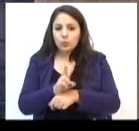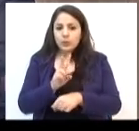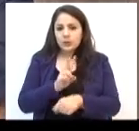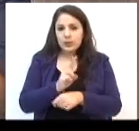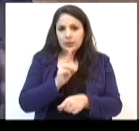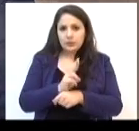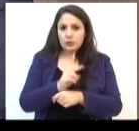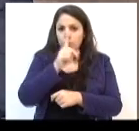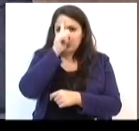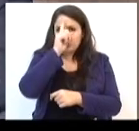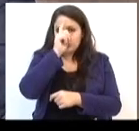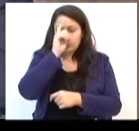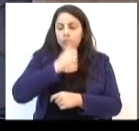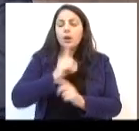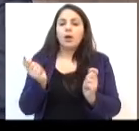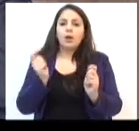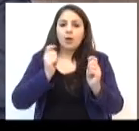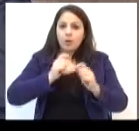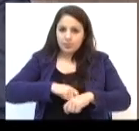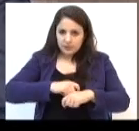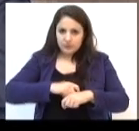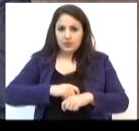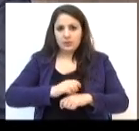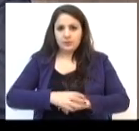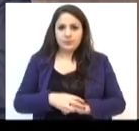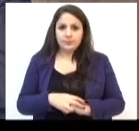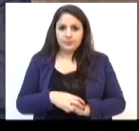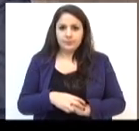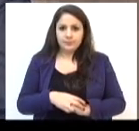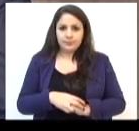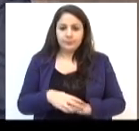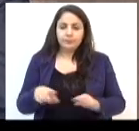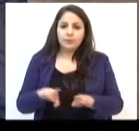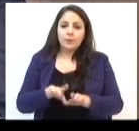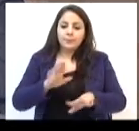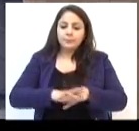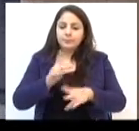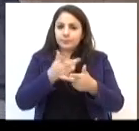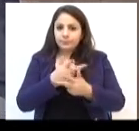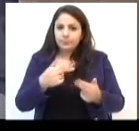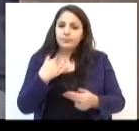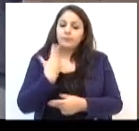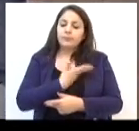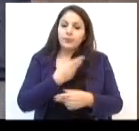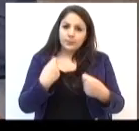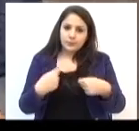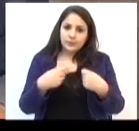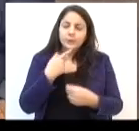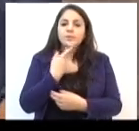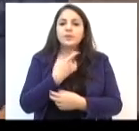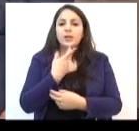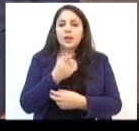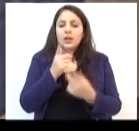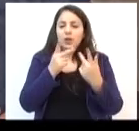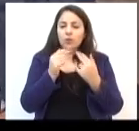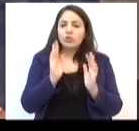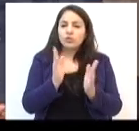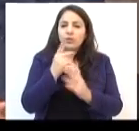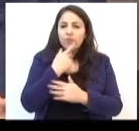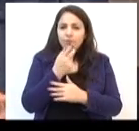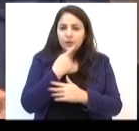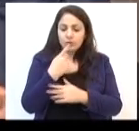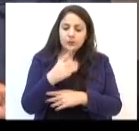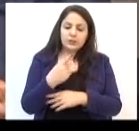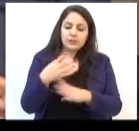dos hospitais que têm competência e têm know-how para tratar. Outro fato que também a gente deve ressaltar, conforme o senhor